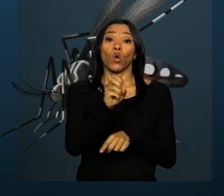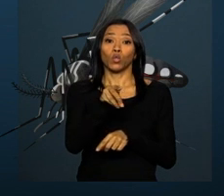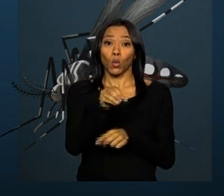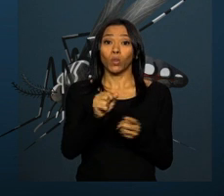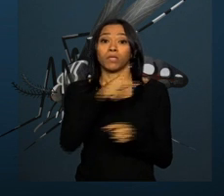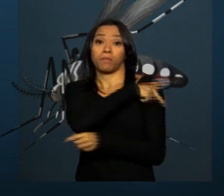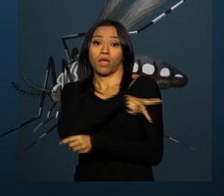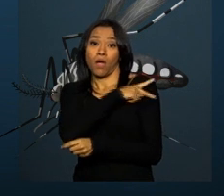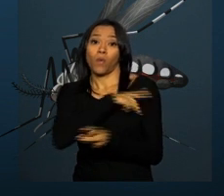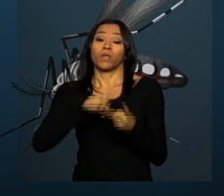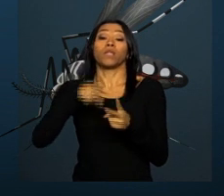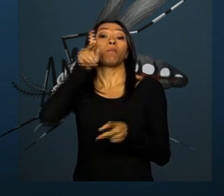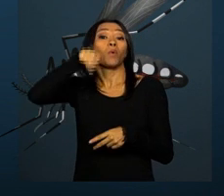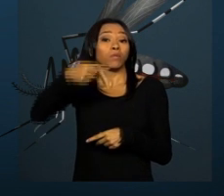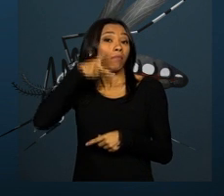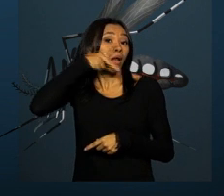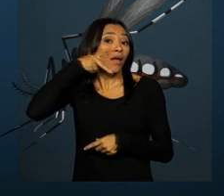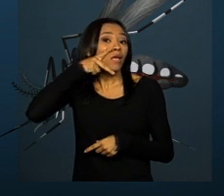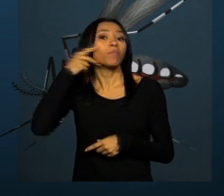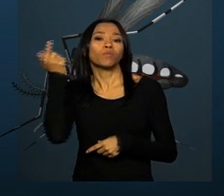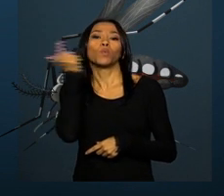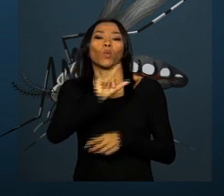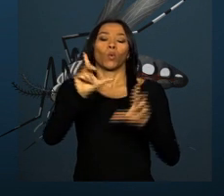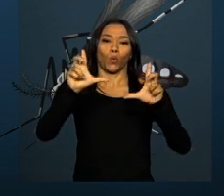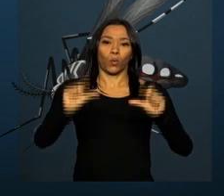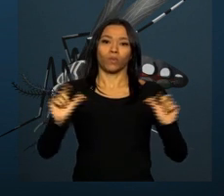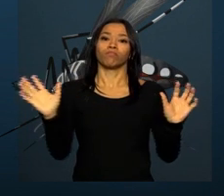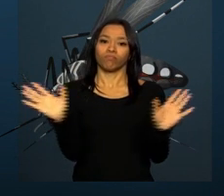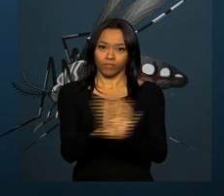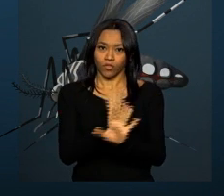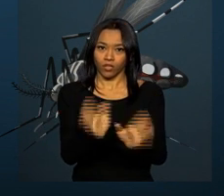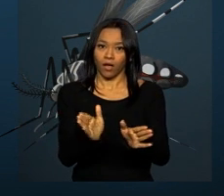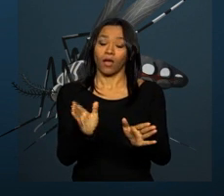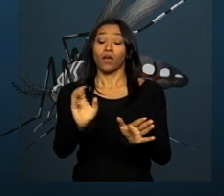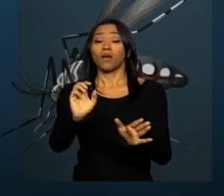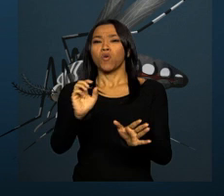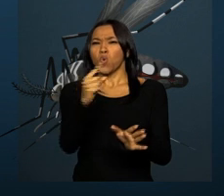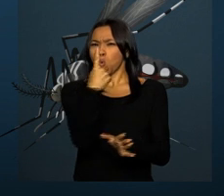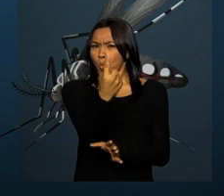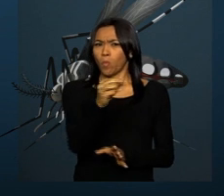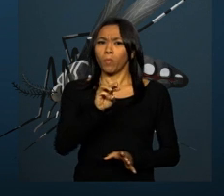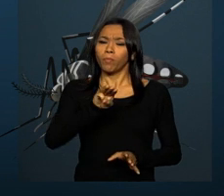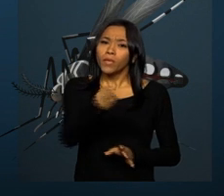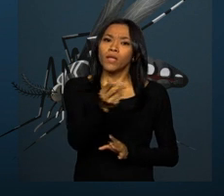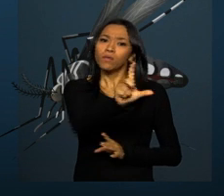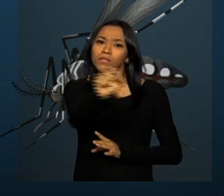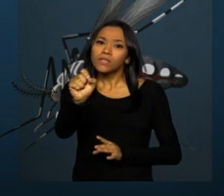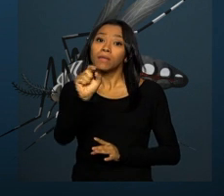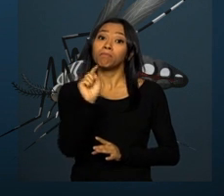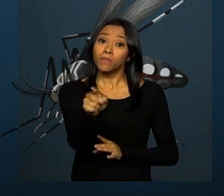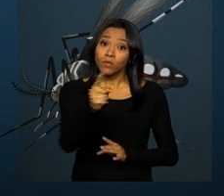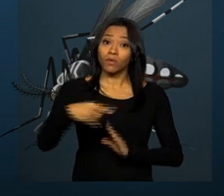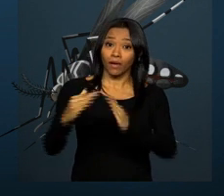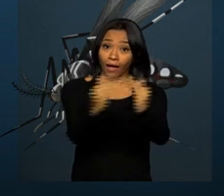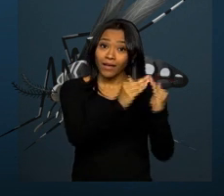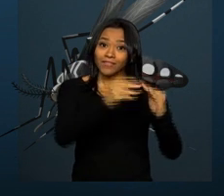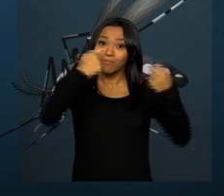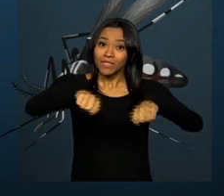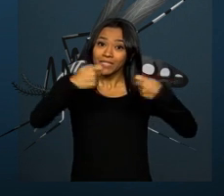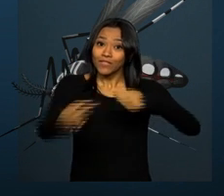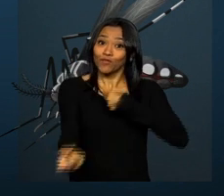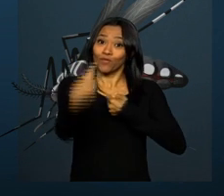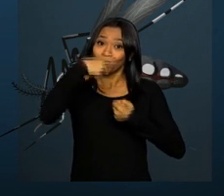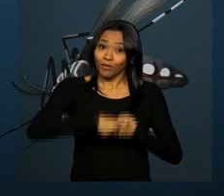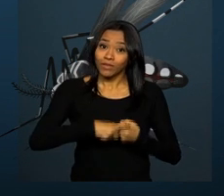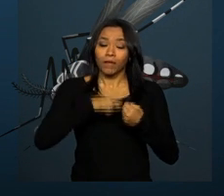Piauí e Paraíba já superaram a expectativa inicial. Em mais de 1 milhão e 100 mil imóveis, foi preciso retornar ao